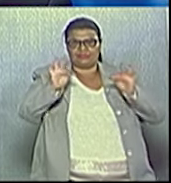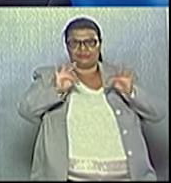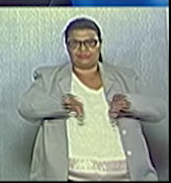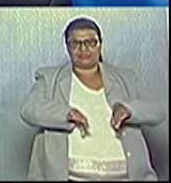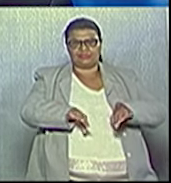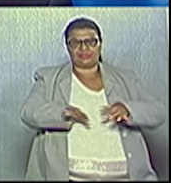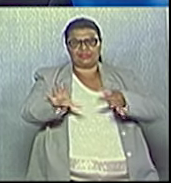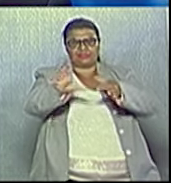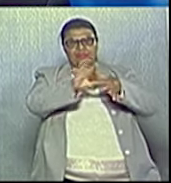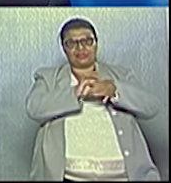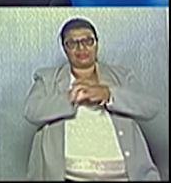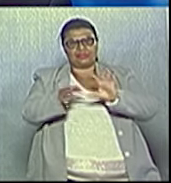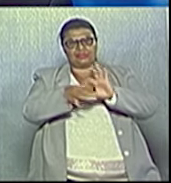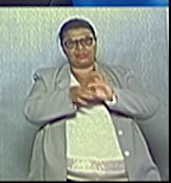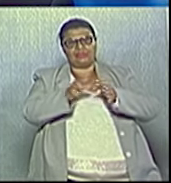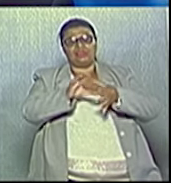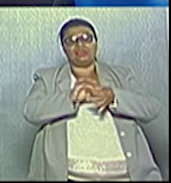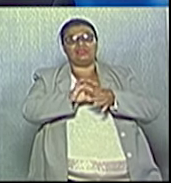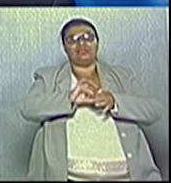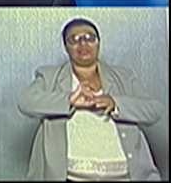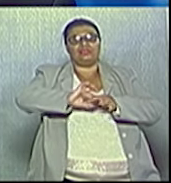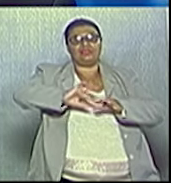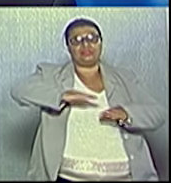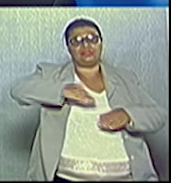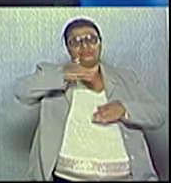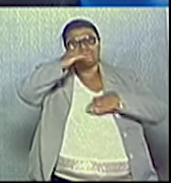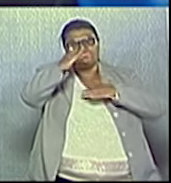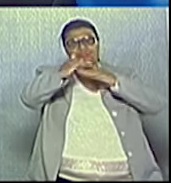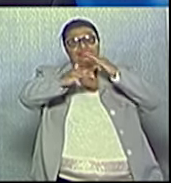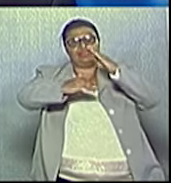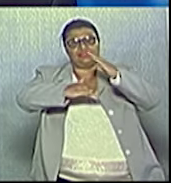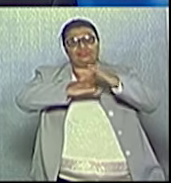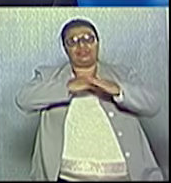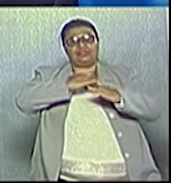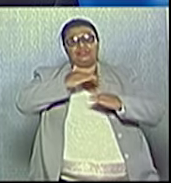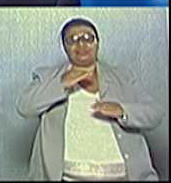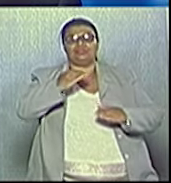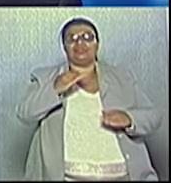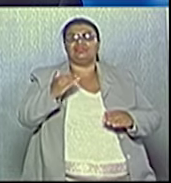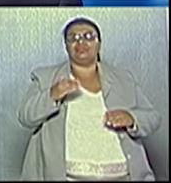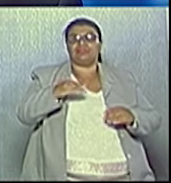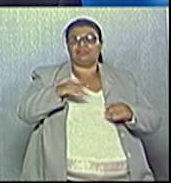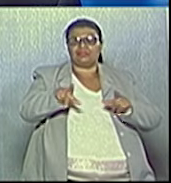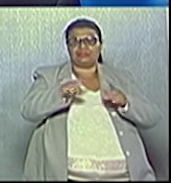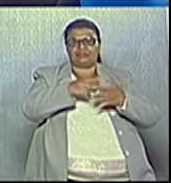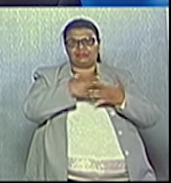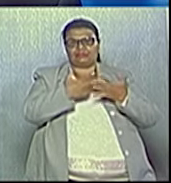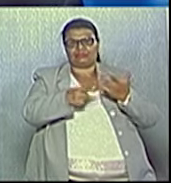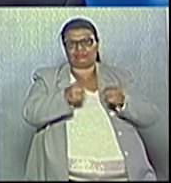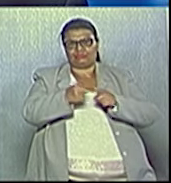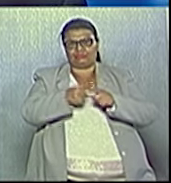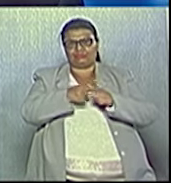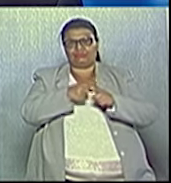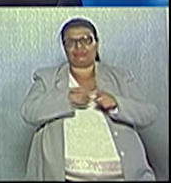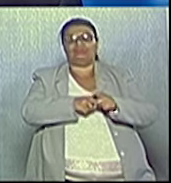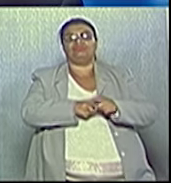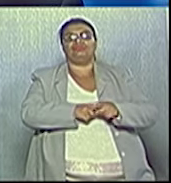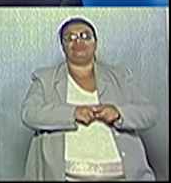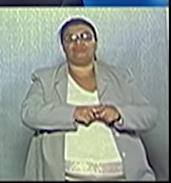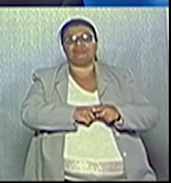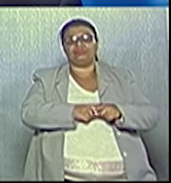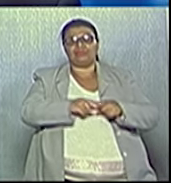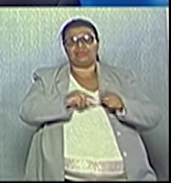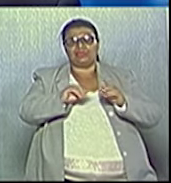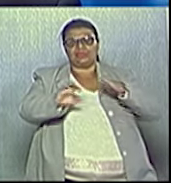da ligação lá do alto do Santana, lá até Anilo Máximo, para fazer um escoamento melhor da produção da